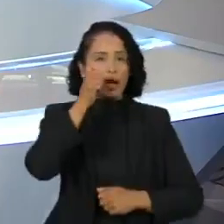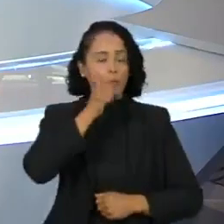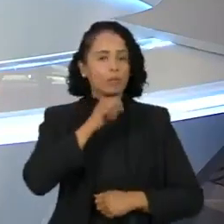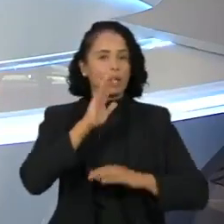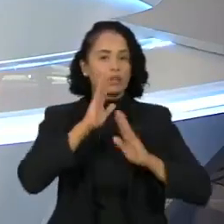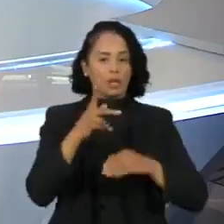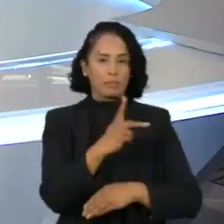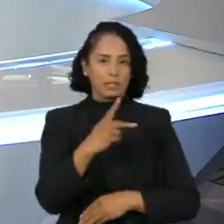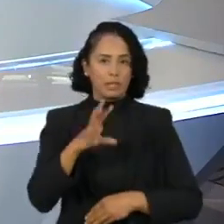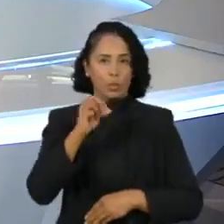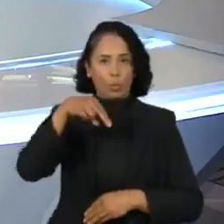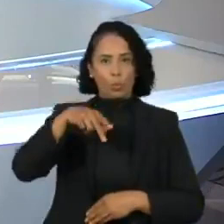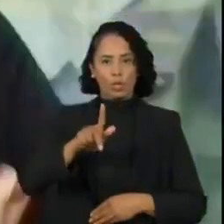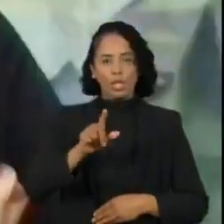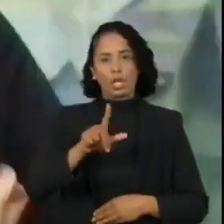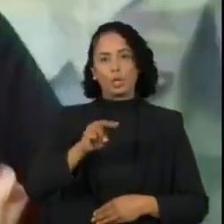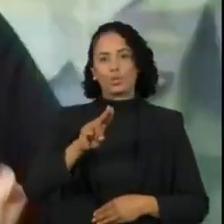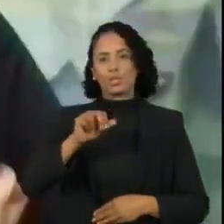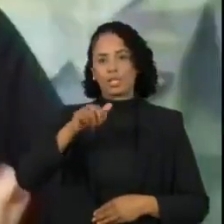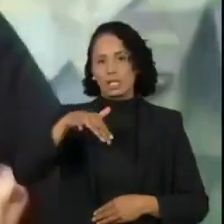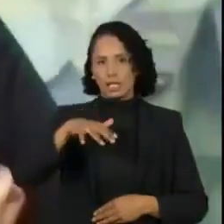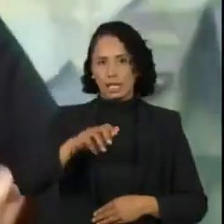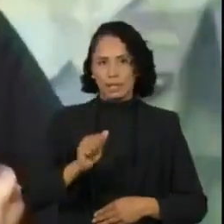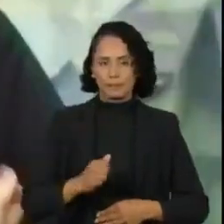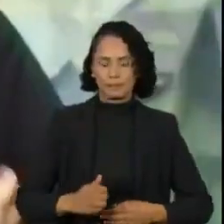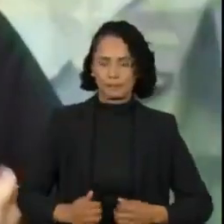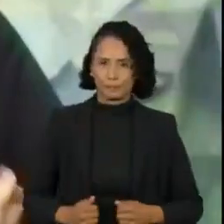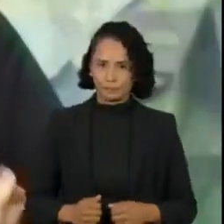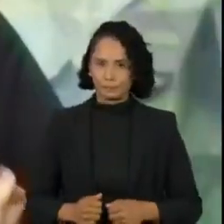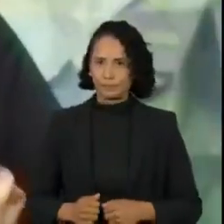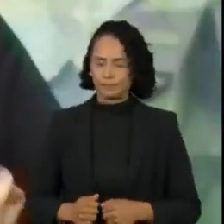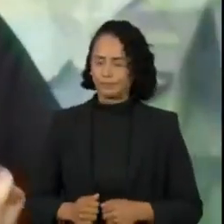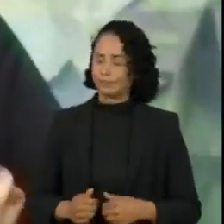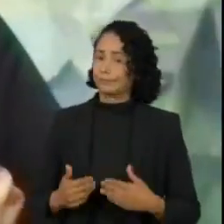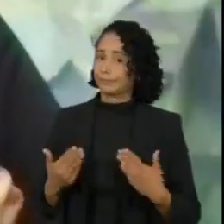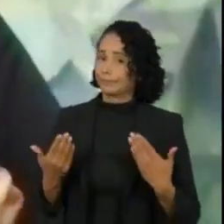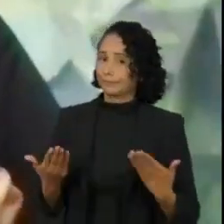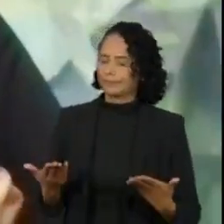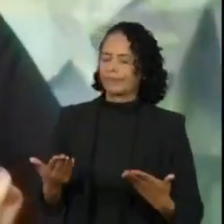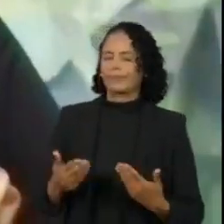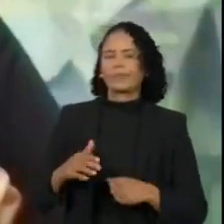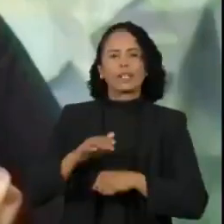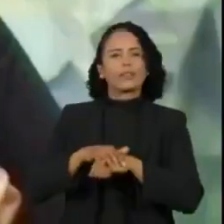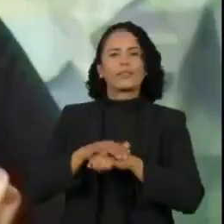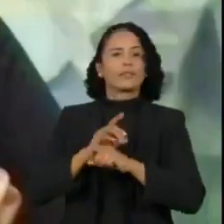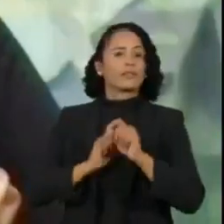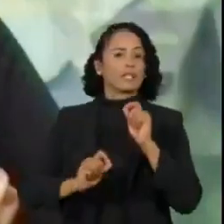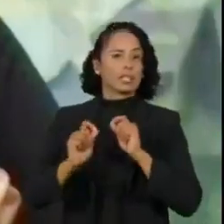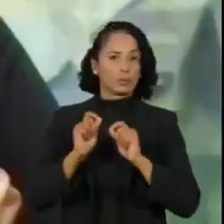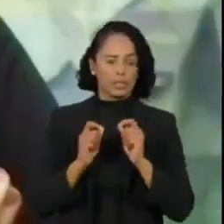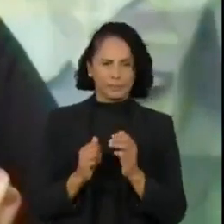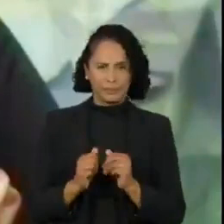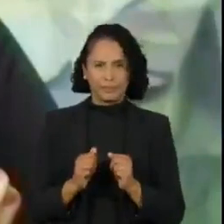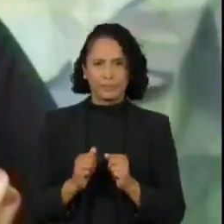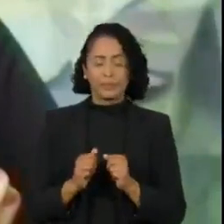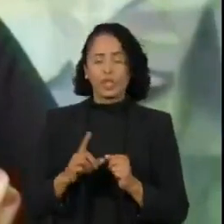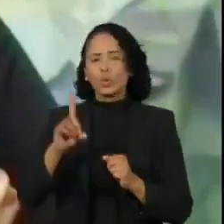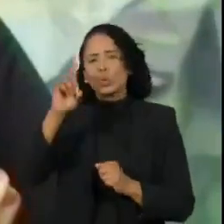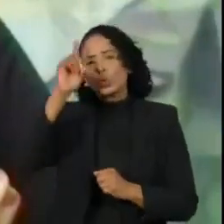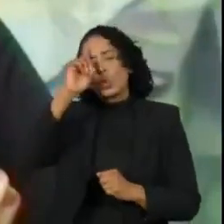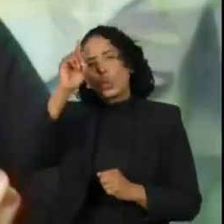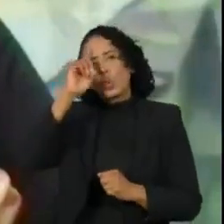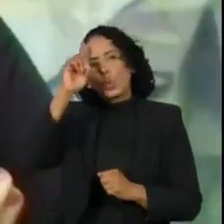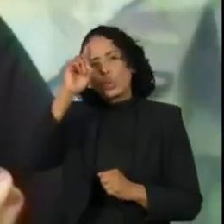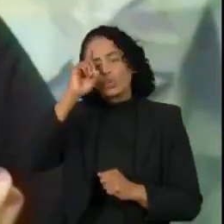Luciana Quinalha. A dinâmica é a seguinte, nós passamos todos os dias recolhendo sobra de